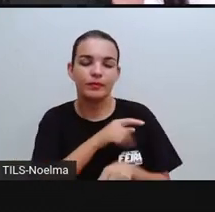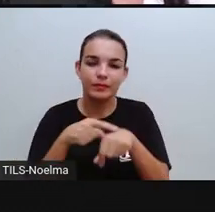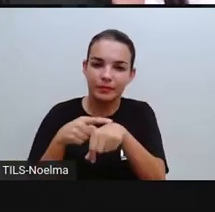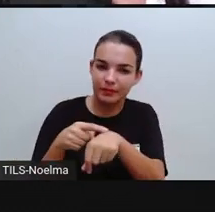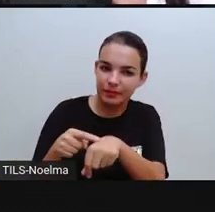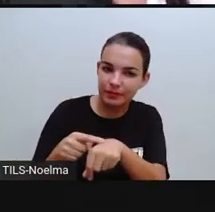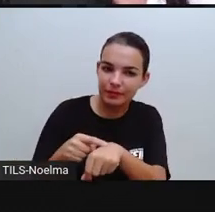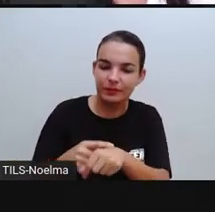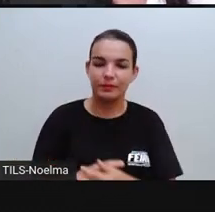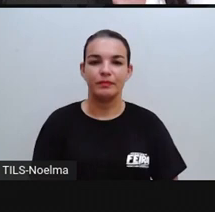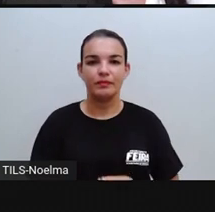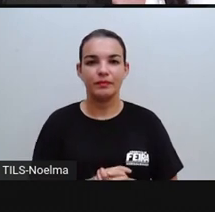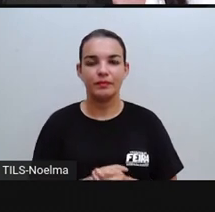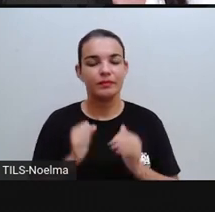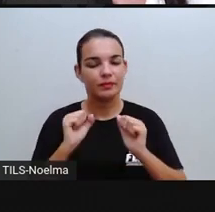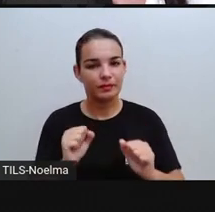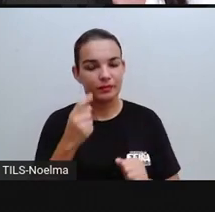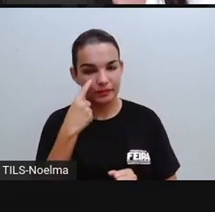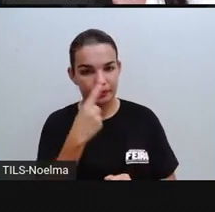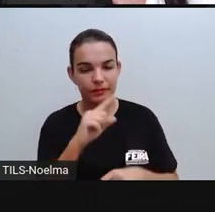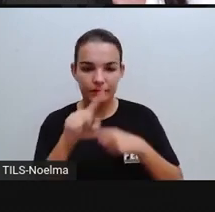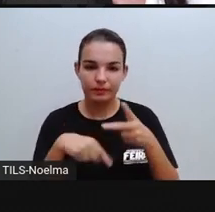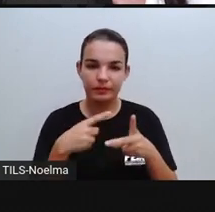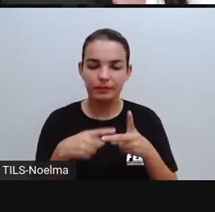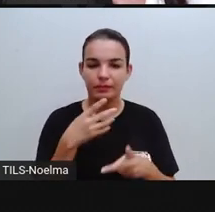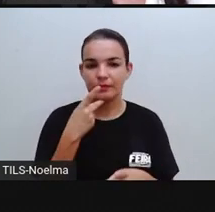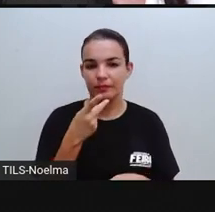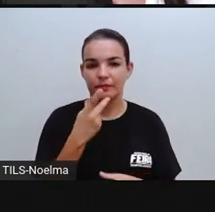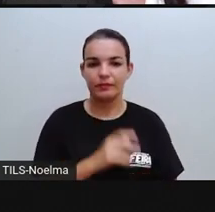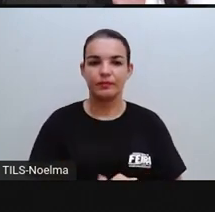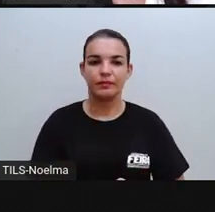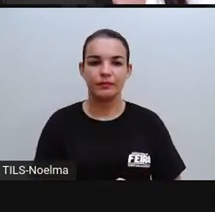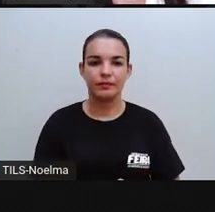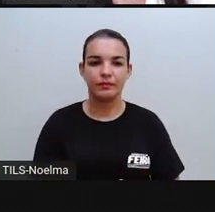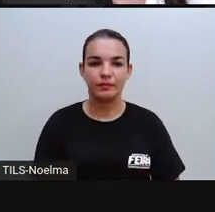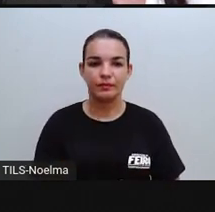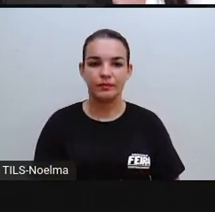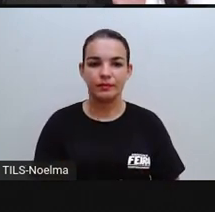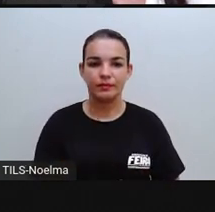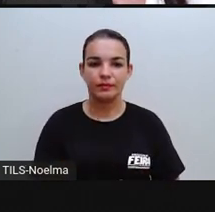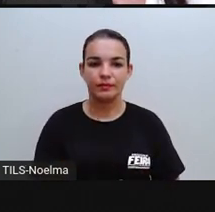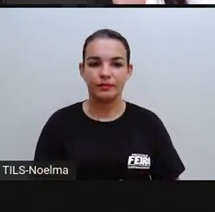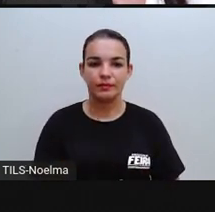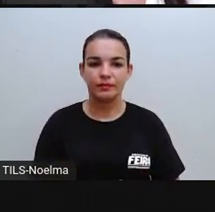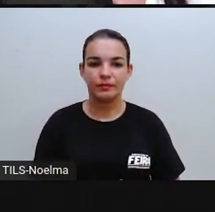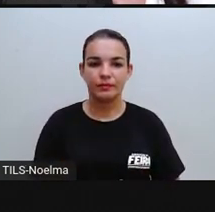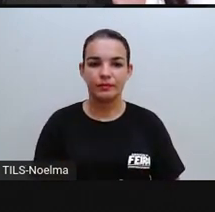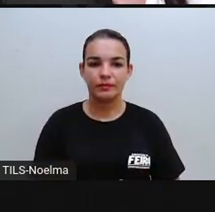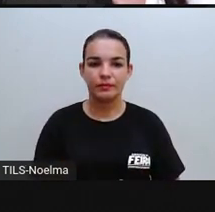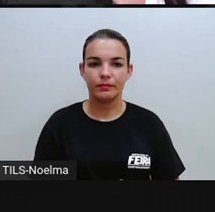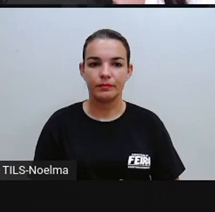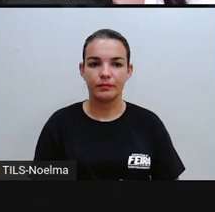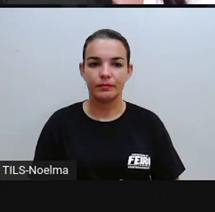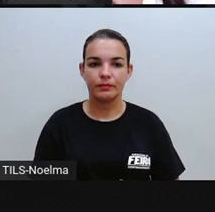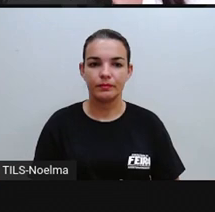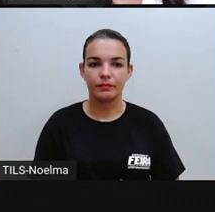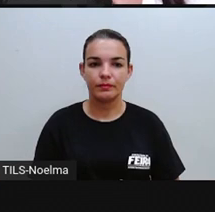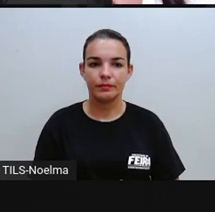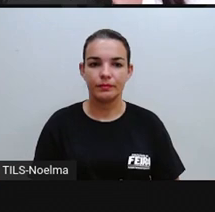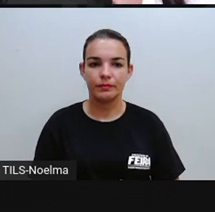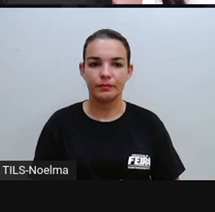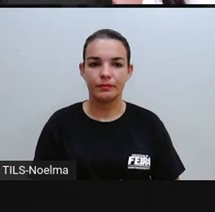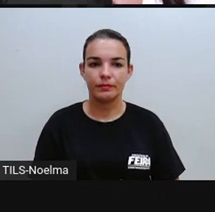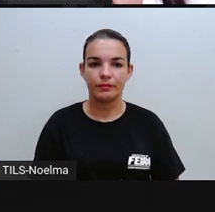-lo e depois comentar um pouquinho sobre ele. Olha aí, durante a festa, dois momentos tocantes que a gente vai